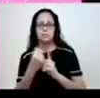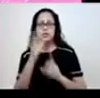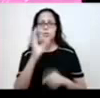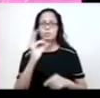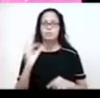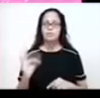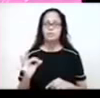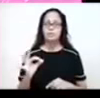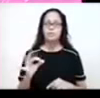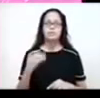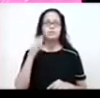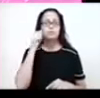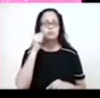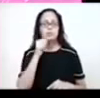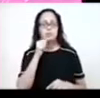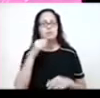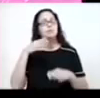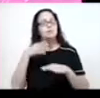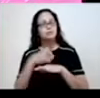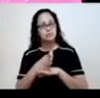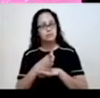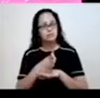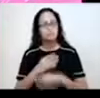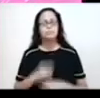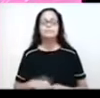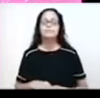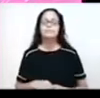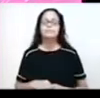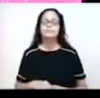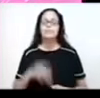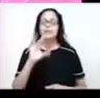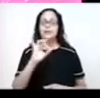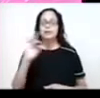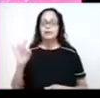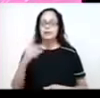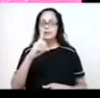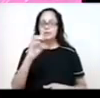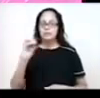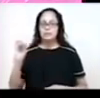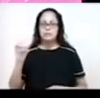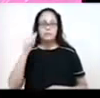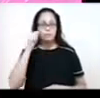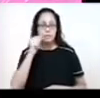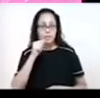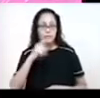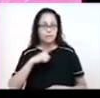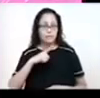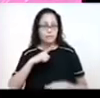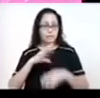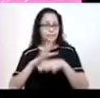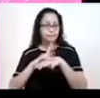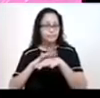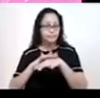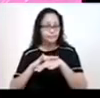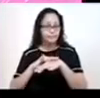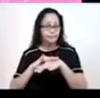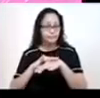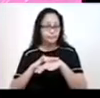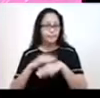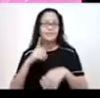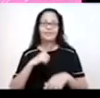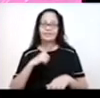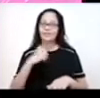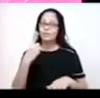maior de mulheres que não obtiveram acesso à mamografia. A cada 100 mulheres que desenvolvem um problema, há um caso